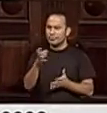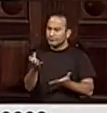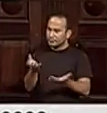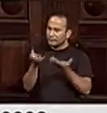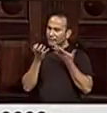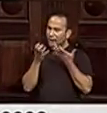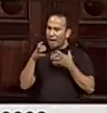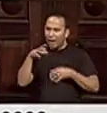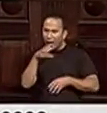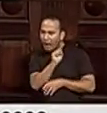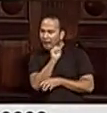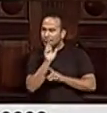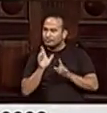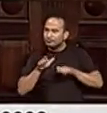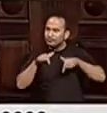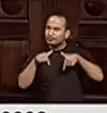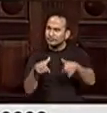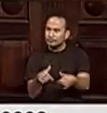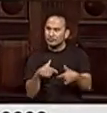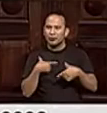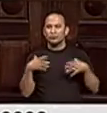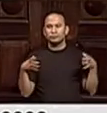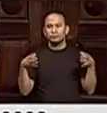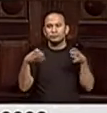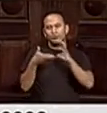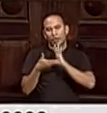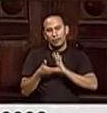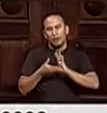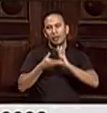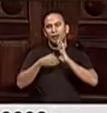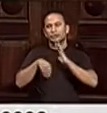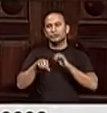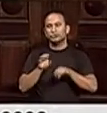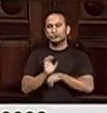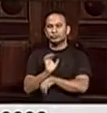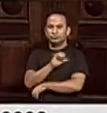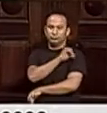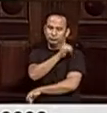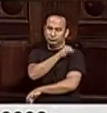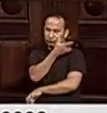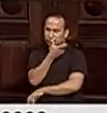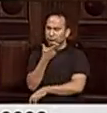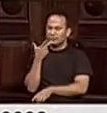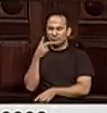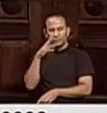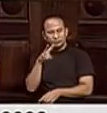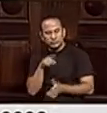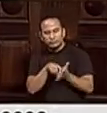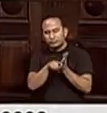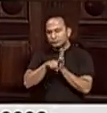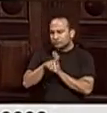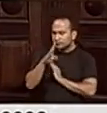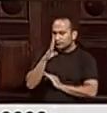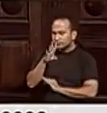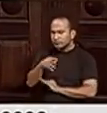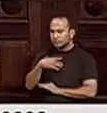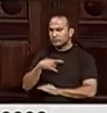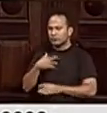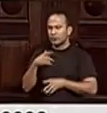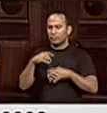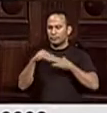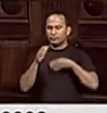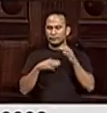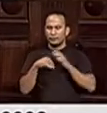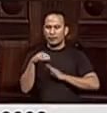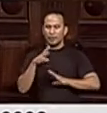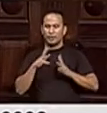uma imediata intervenção da Câmara Municipal do Rio de Janeiro para que averigue essas denúncias da Associação dos Funcionários da CONLURB